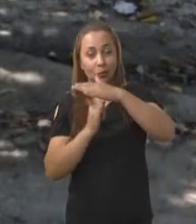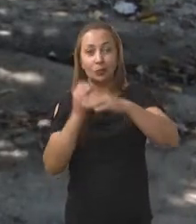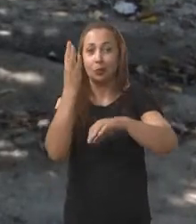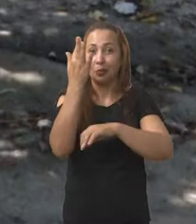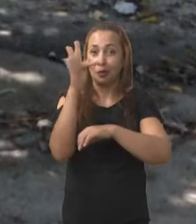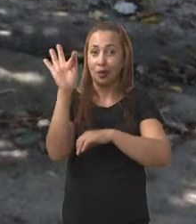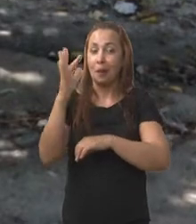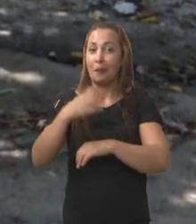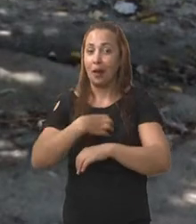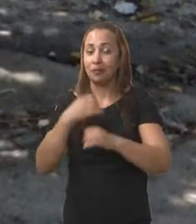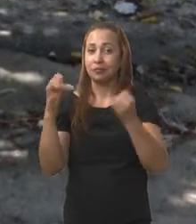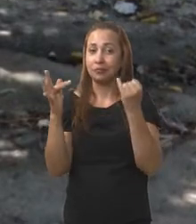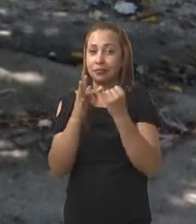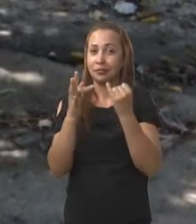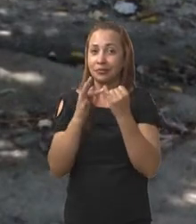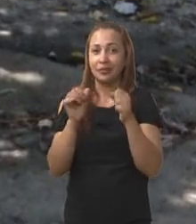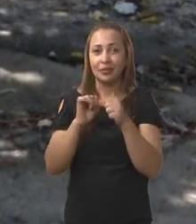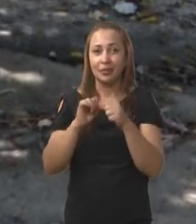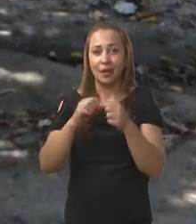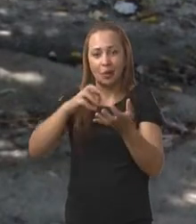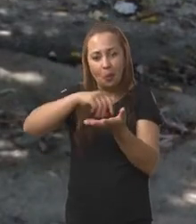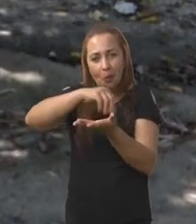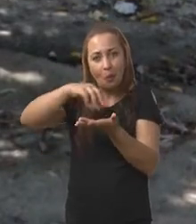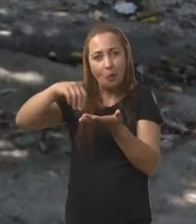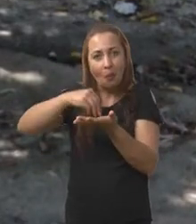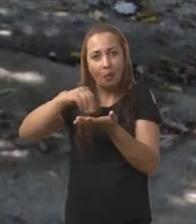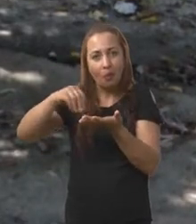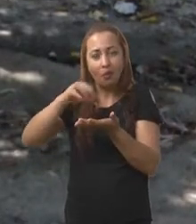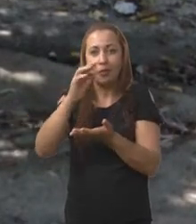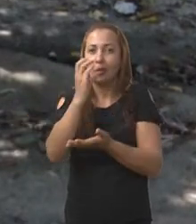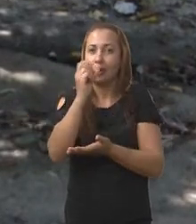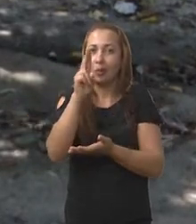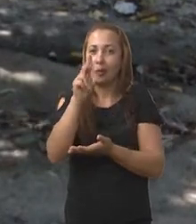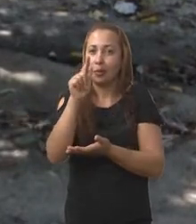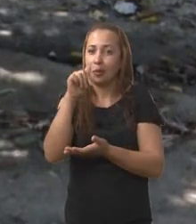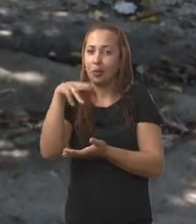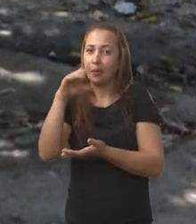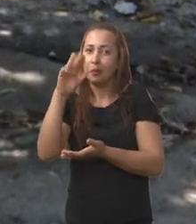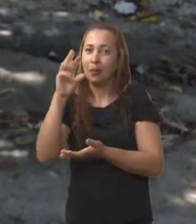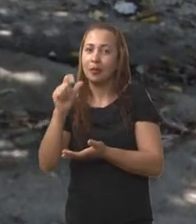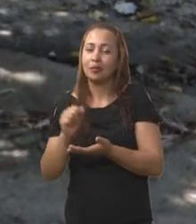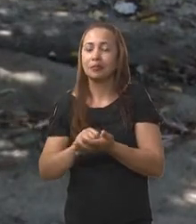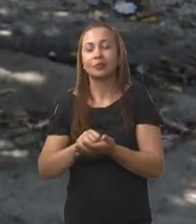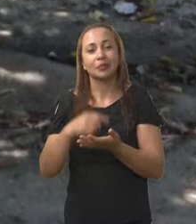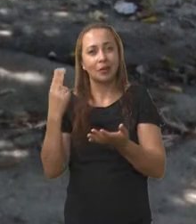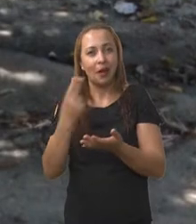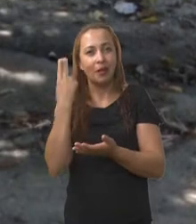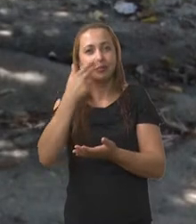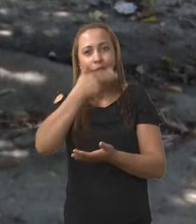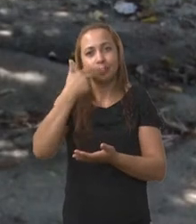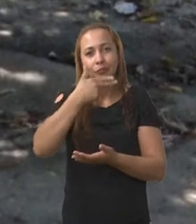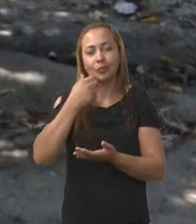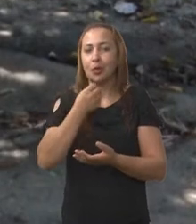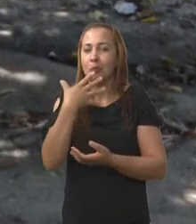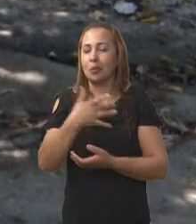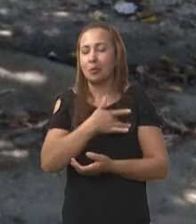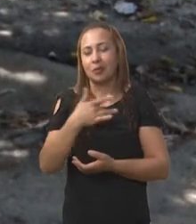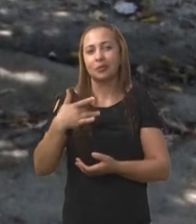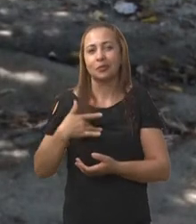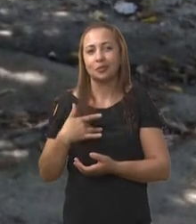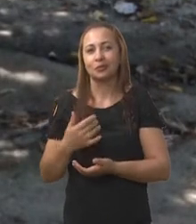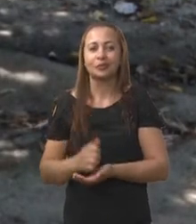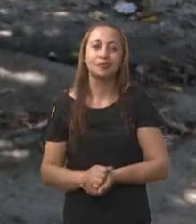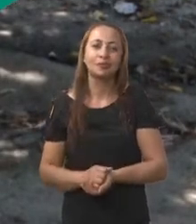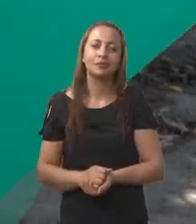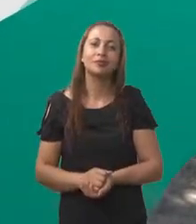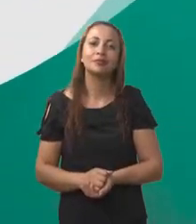criou-se um iogurte feito com pó de cogumelo. O alimento, altamente nutritivo, promete diversos benefícios à saúde.